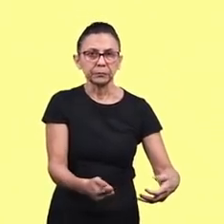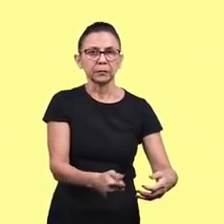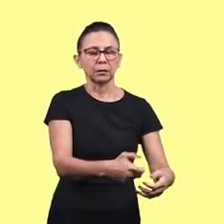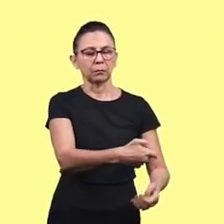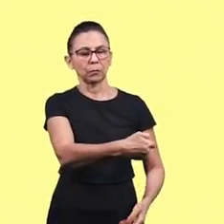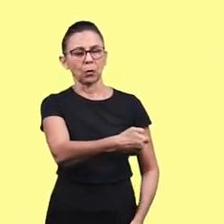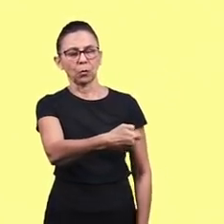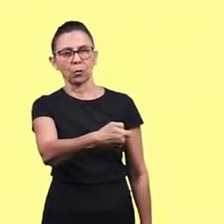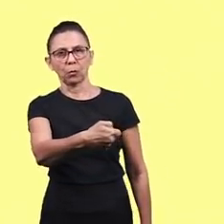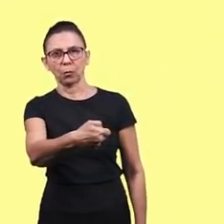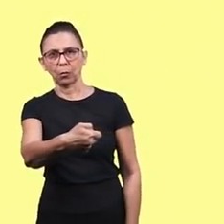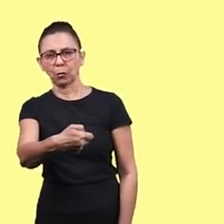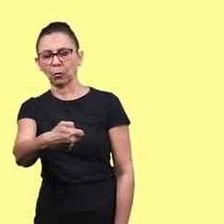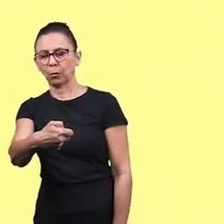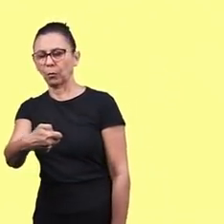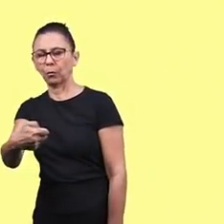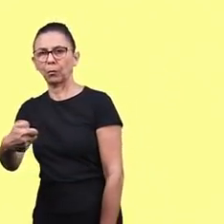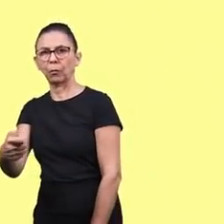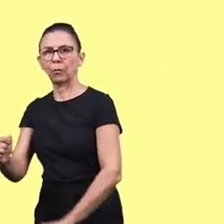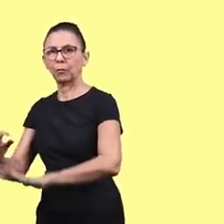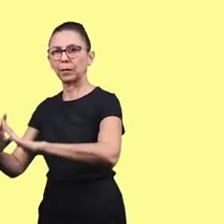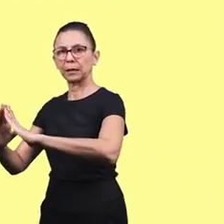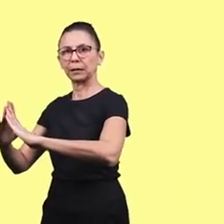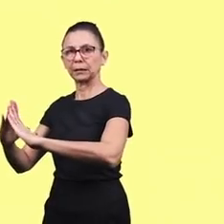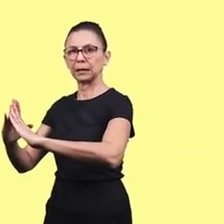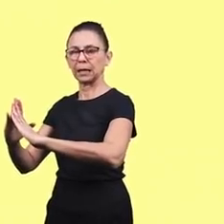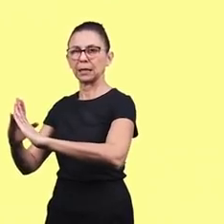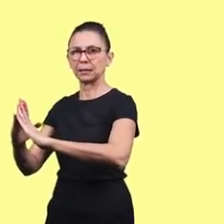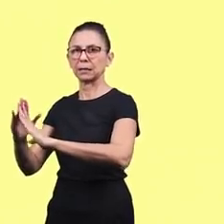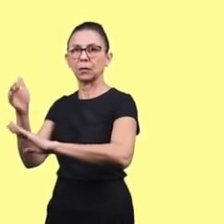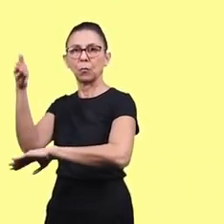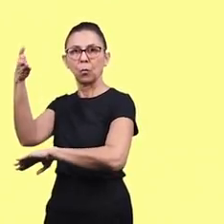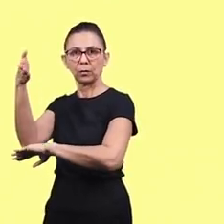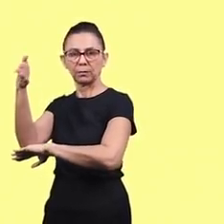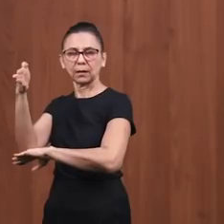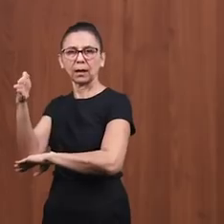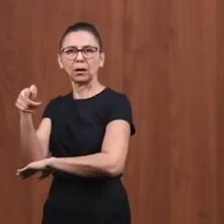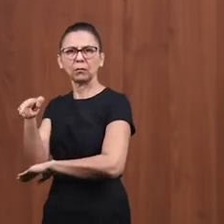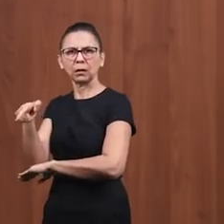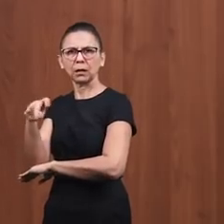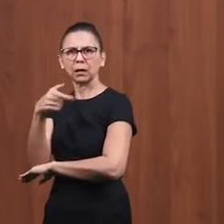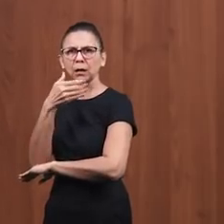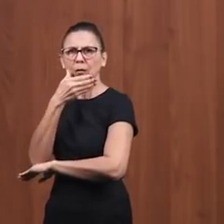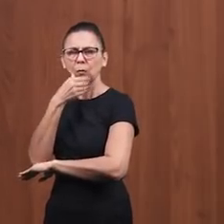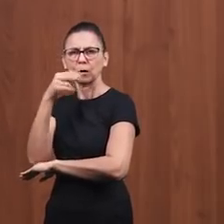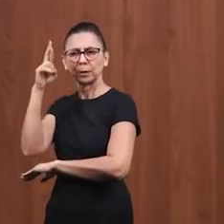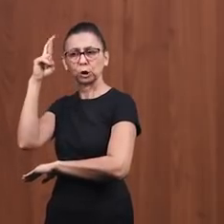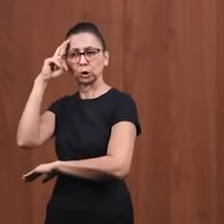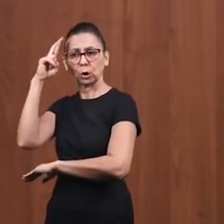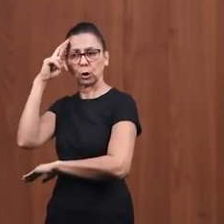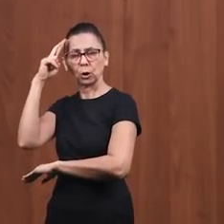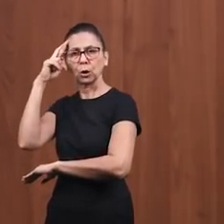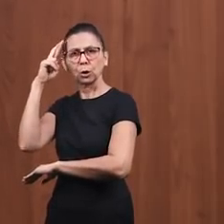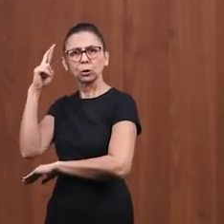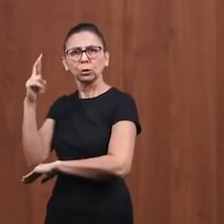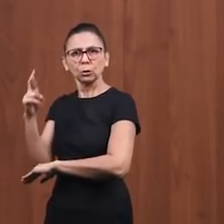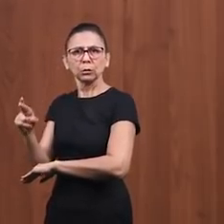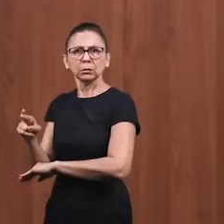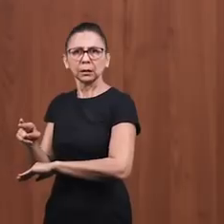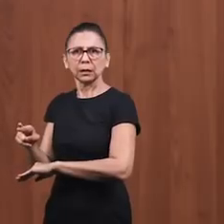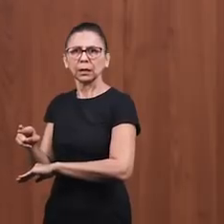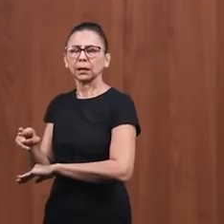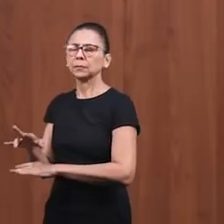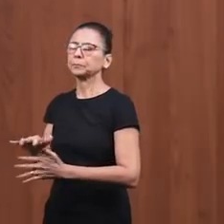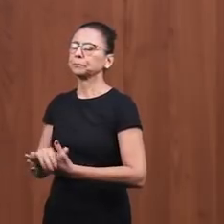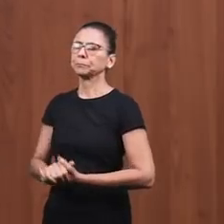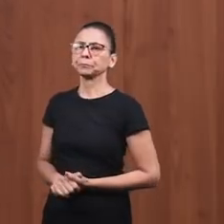para um lugar seguro, onde ele ia ficar. E o homem é cuidado ali pelo samaritano. O samaritano não pega ele